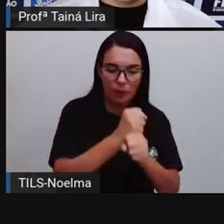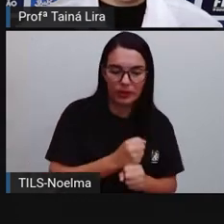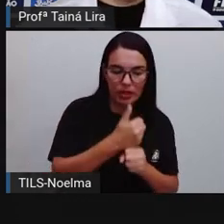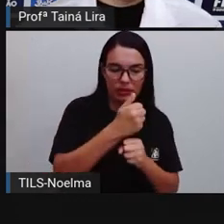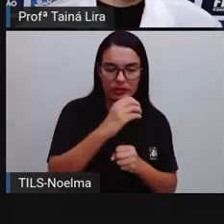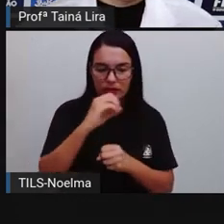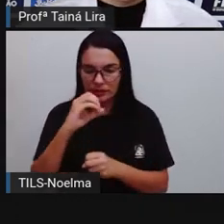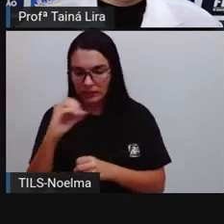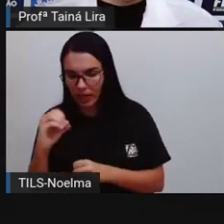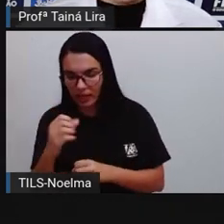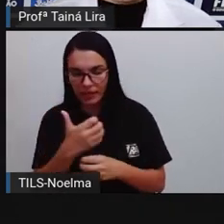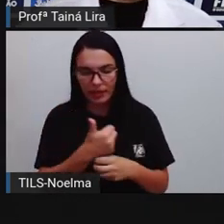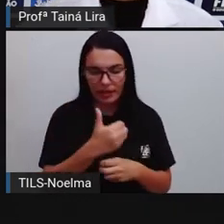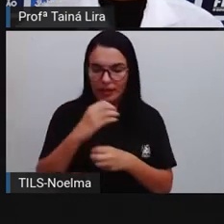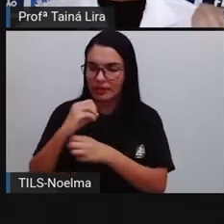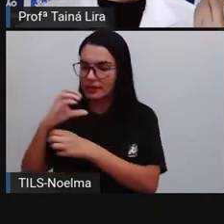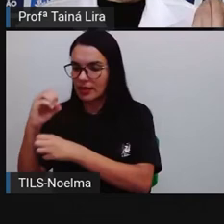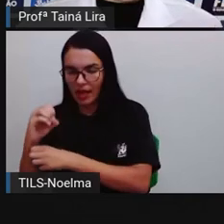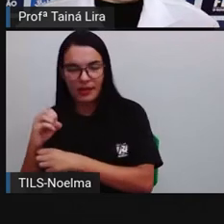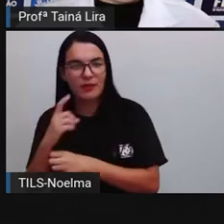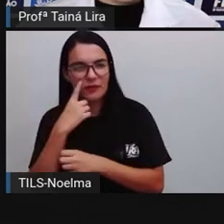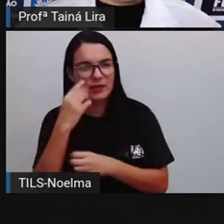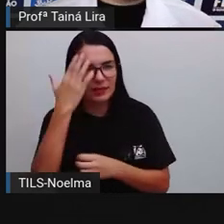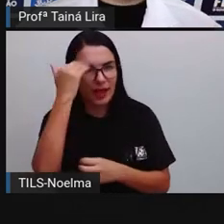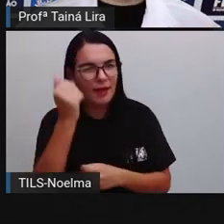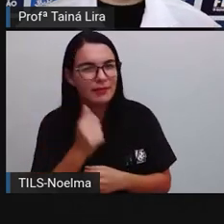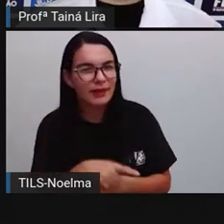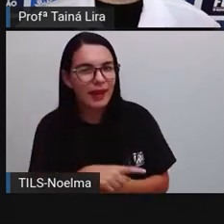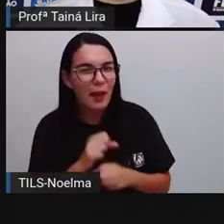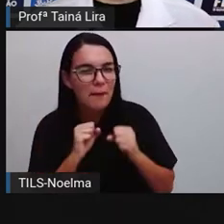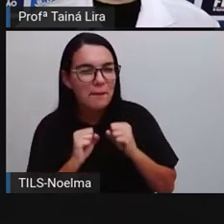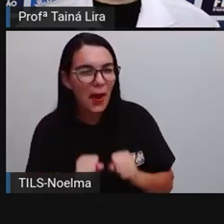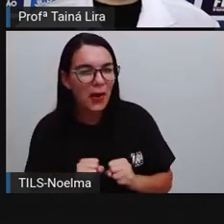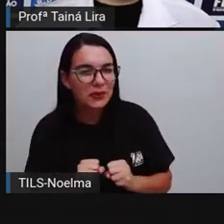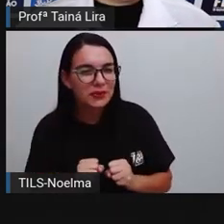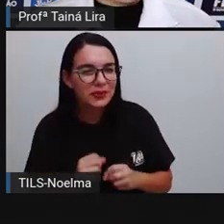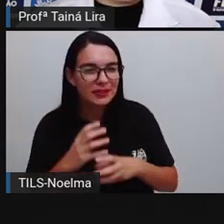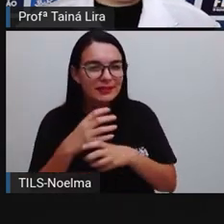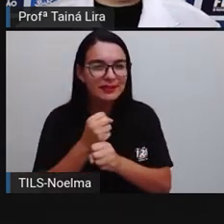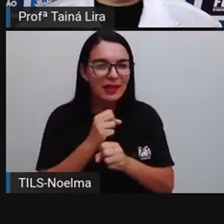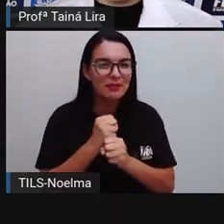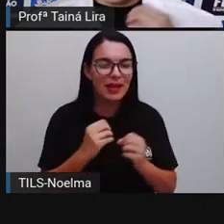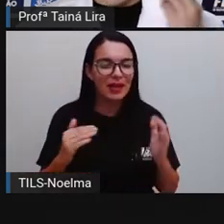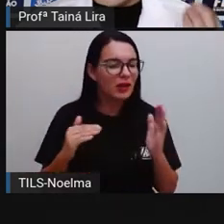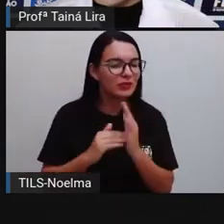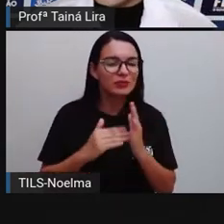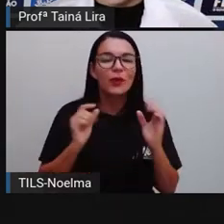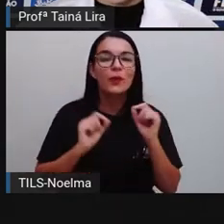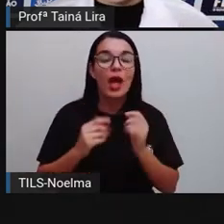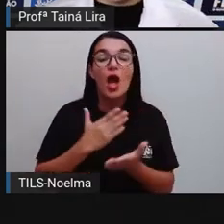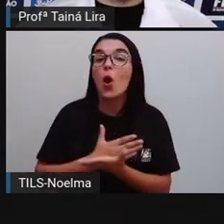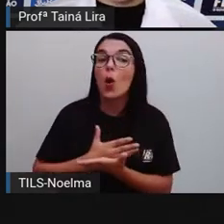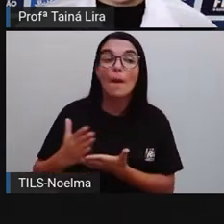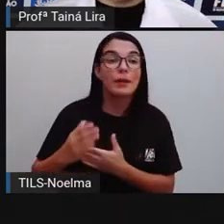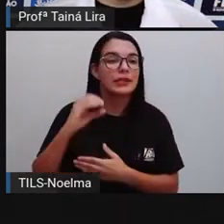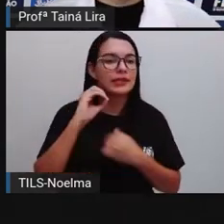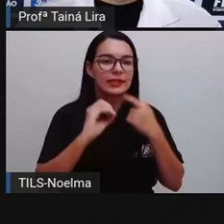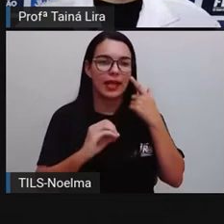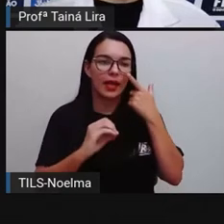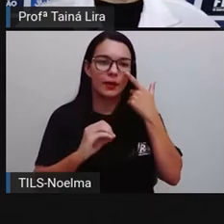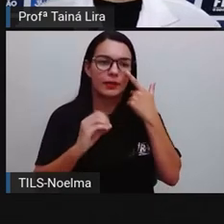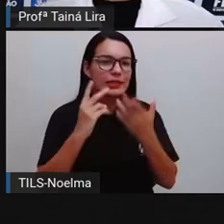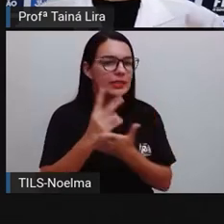Então, olha lá. Vocês sabiam que é possível contar de 100 em 100? Então, a gente começa do 0. A gente sempre parte aqui do 0, tá?